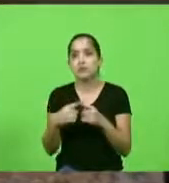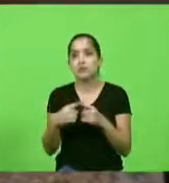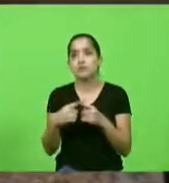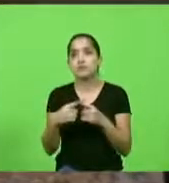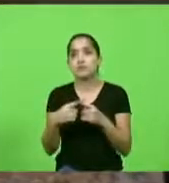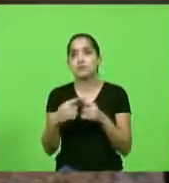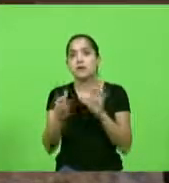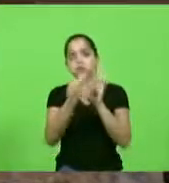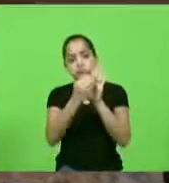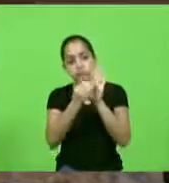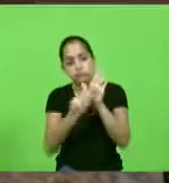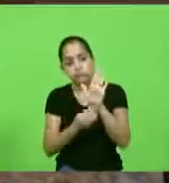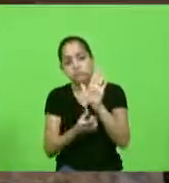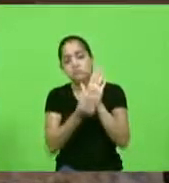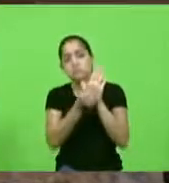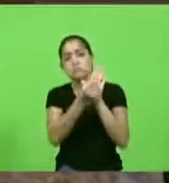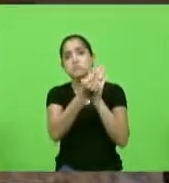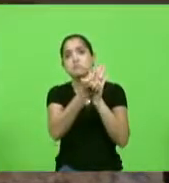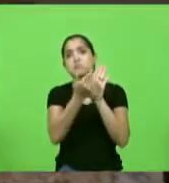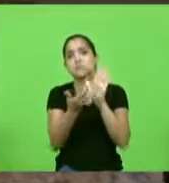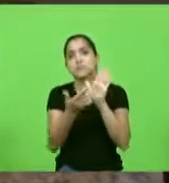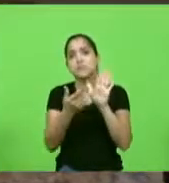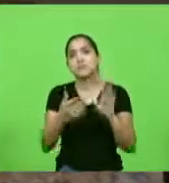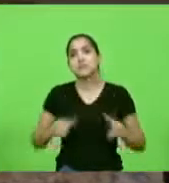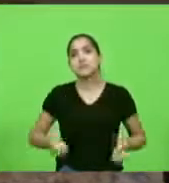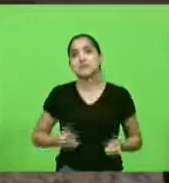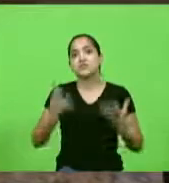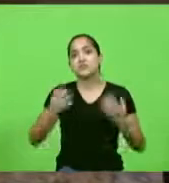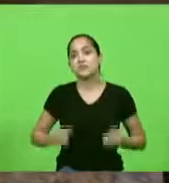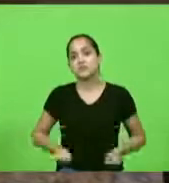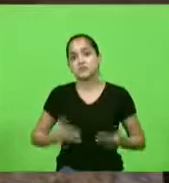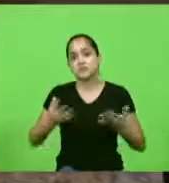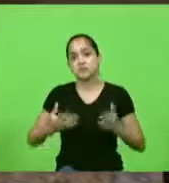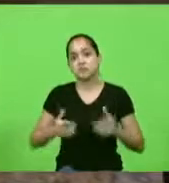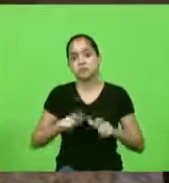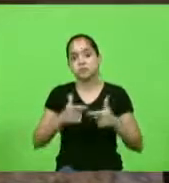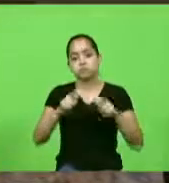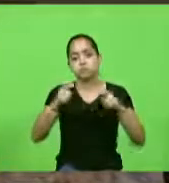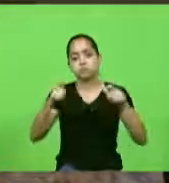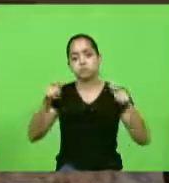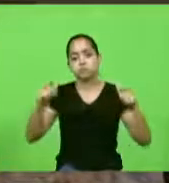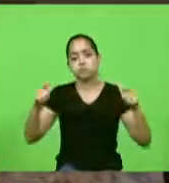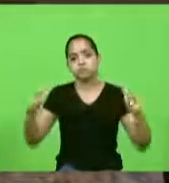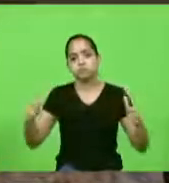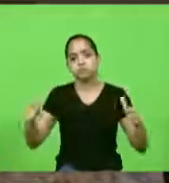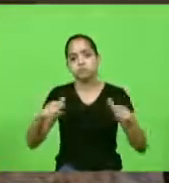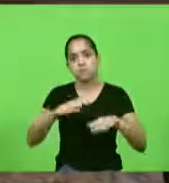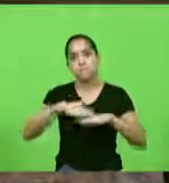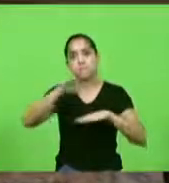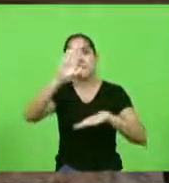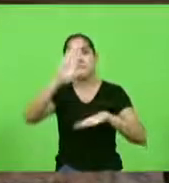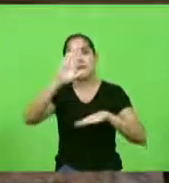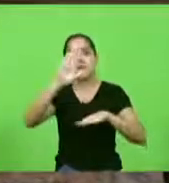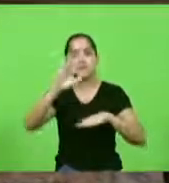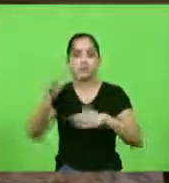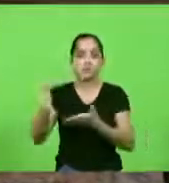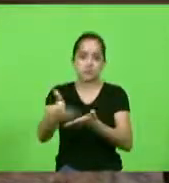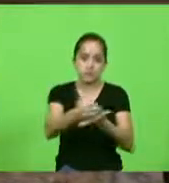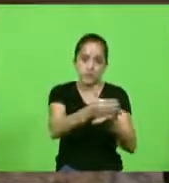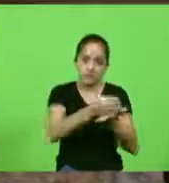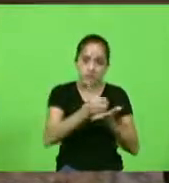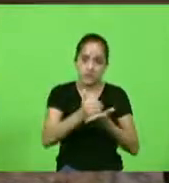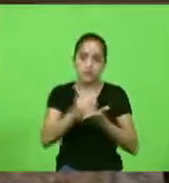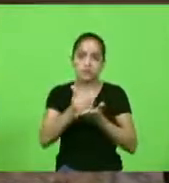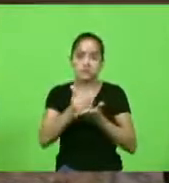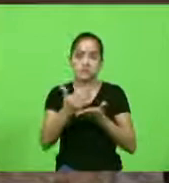nosso orçamento público uma despesa que cresce mês a mês acima do que arrecadamos se cresce acima do que nós arrecadamos o que